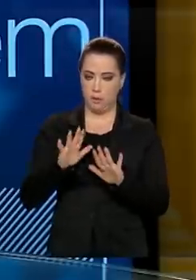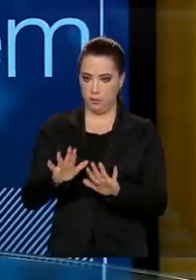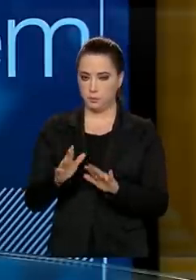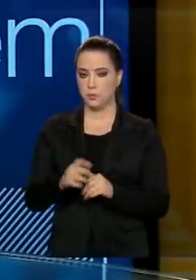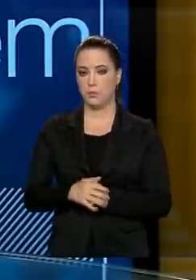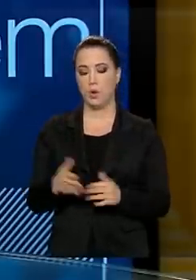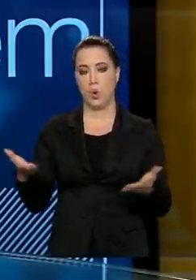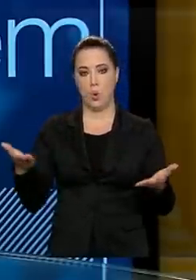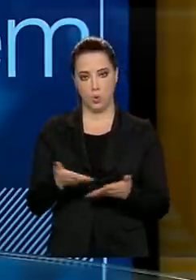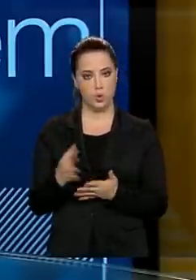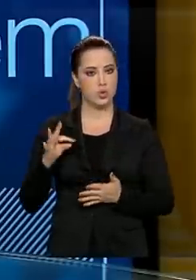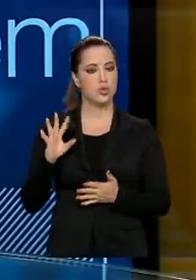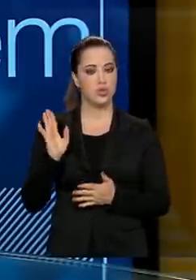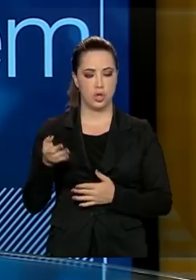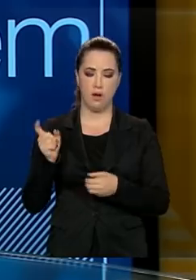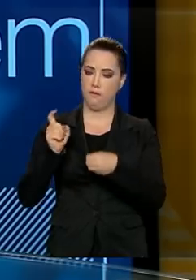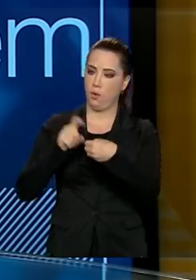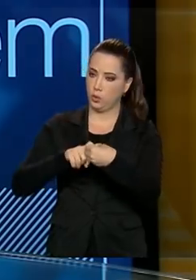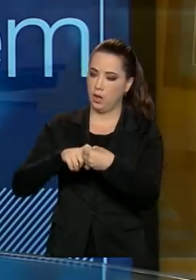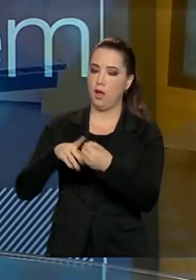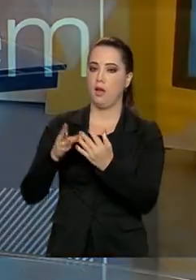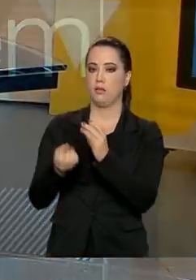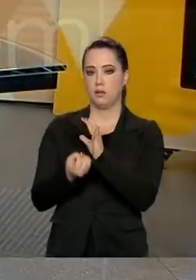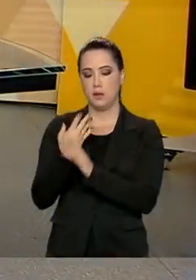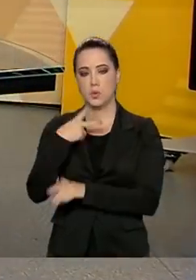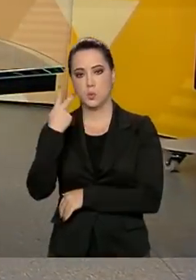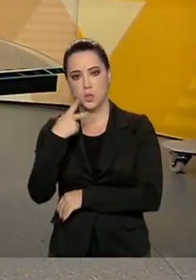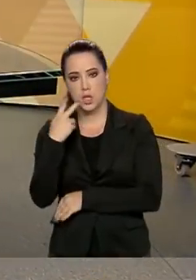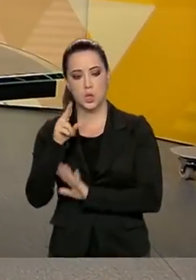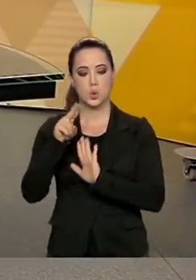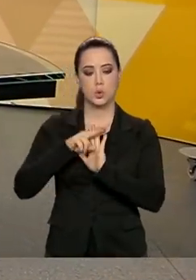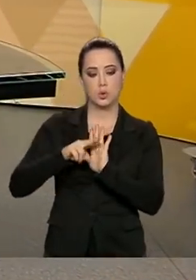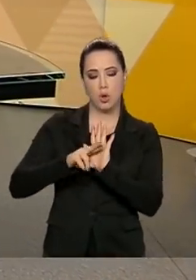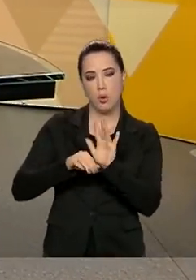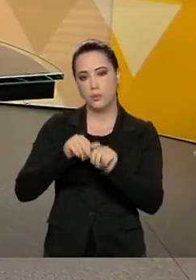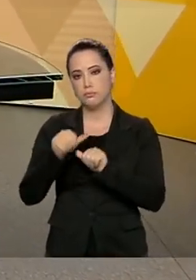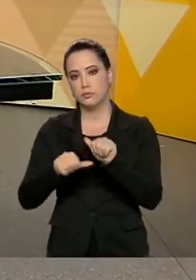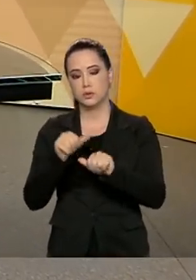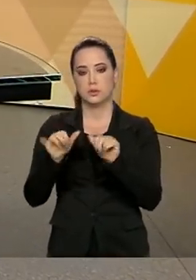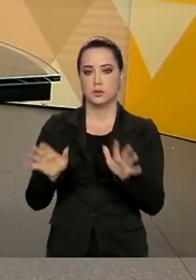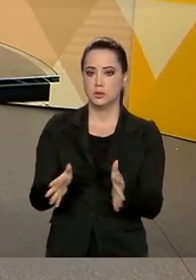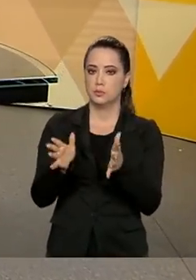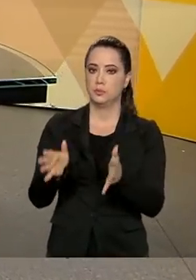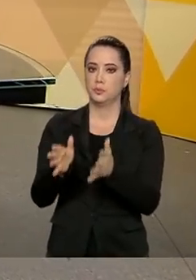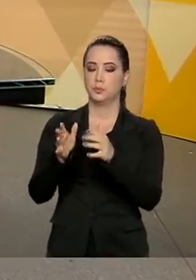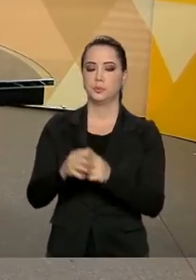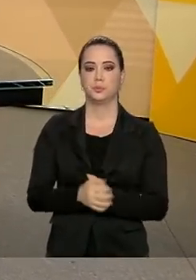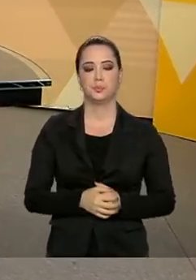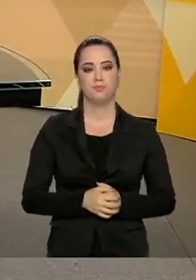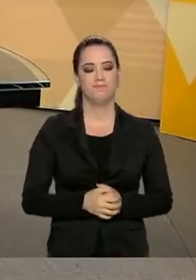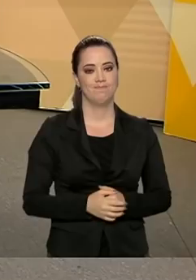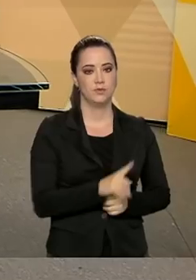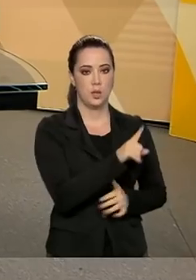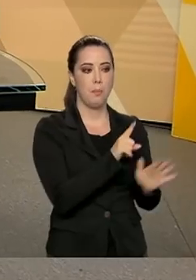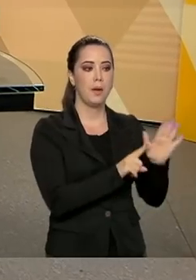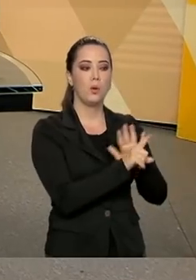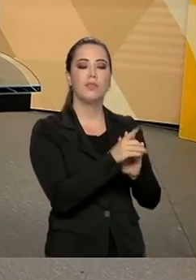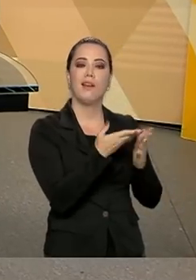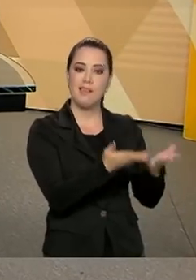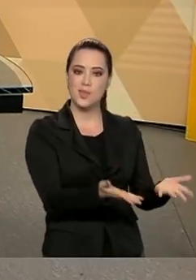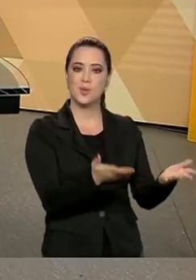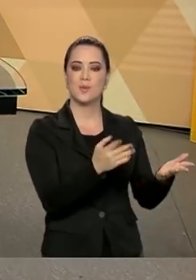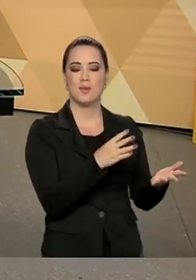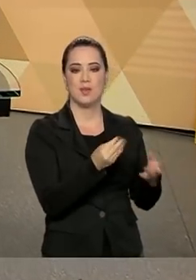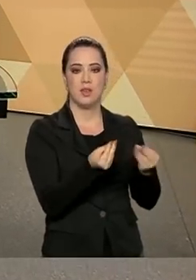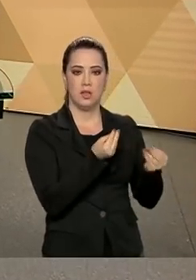todos retornaram a partir de algumas políticas e de algumas medidas que nós implementamos para o enfrentamento. É isso que eu queria perguntar para o senhor.